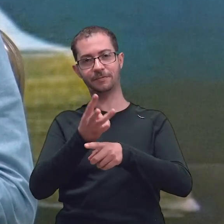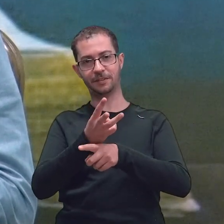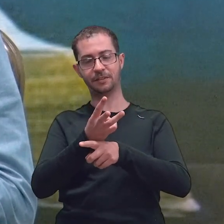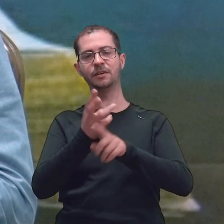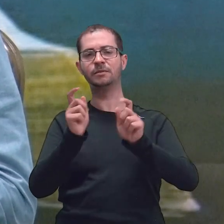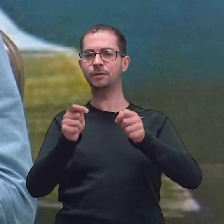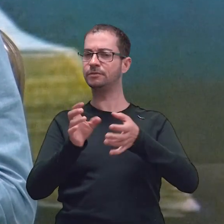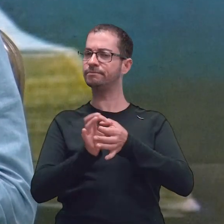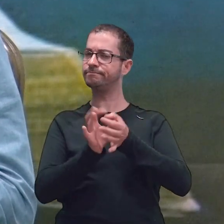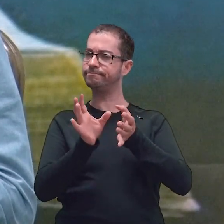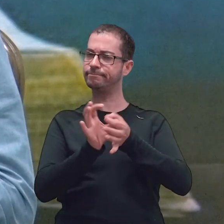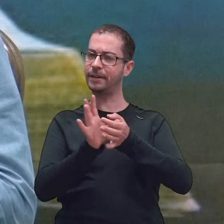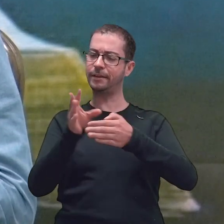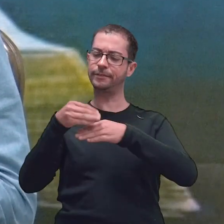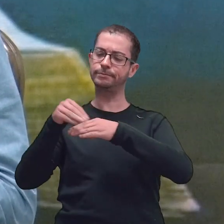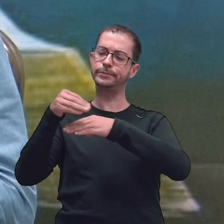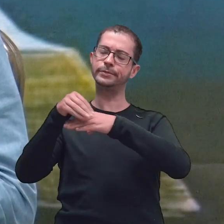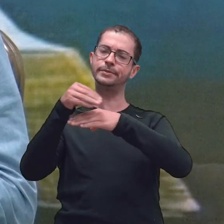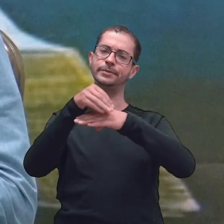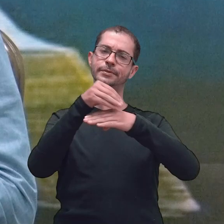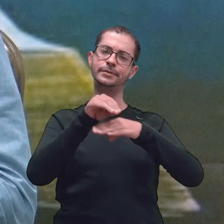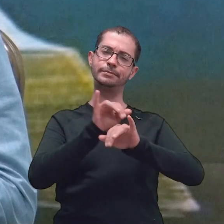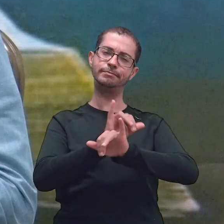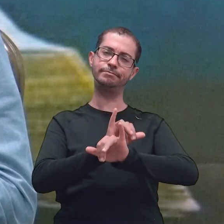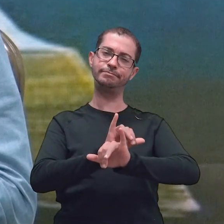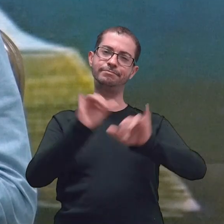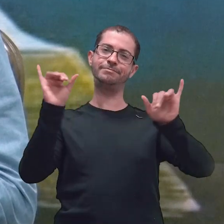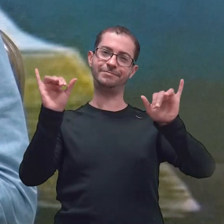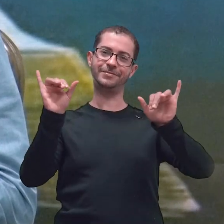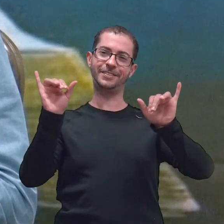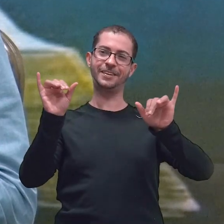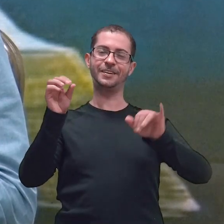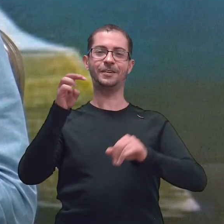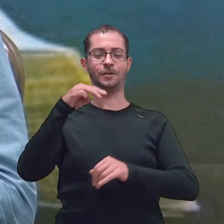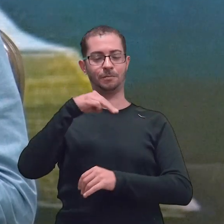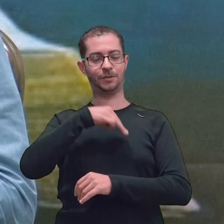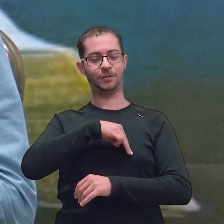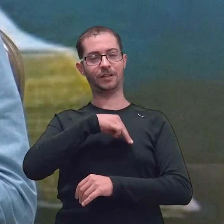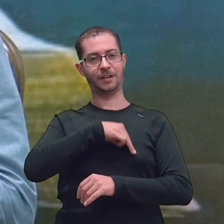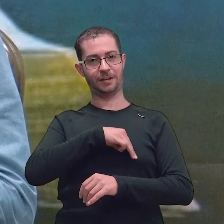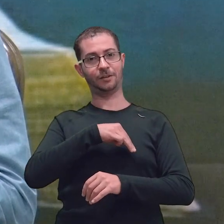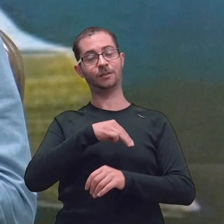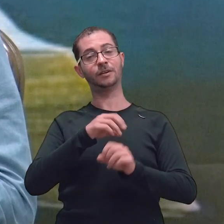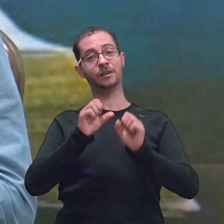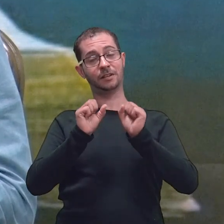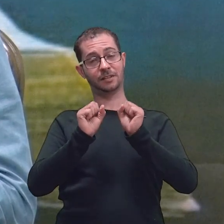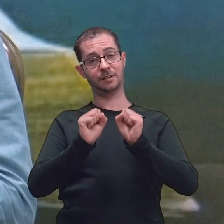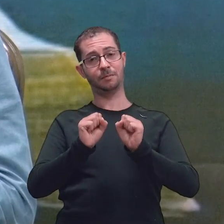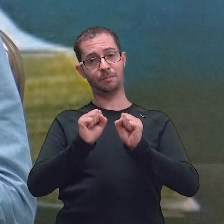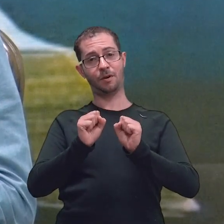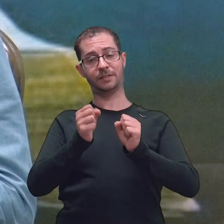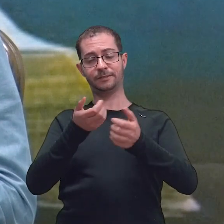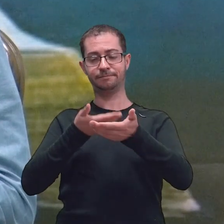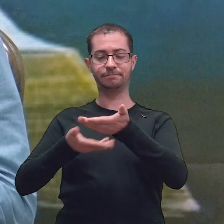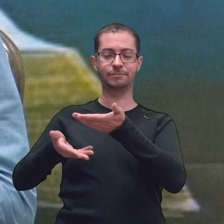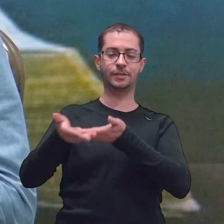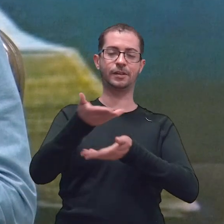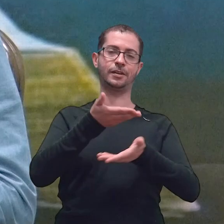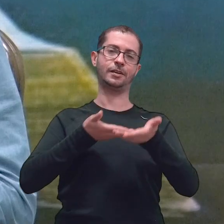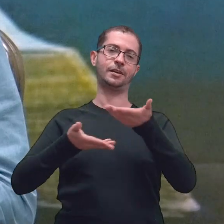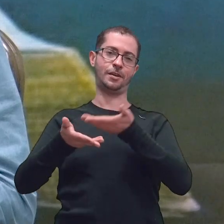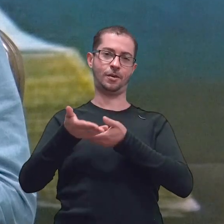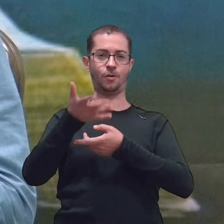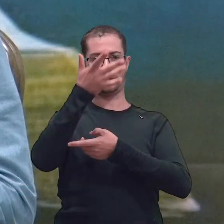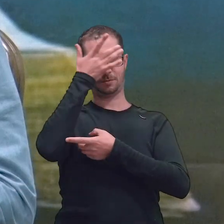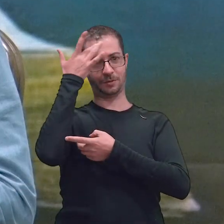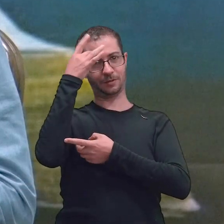Compartilhe, seja um missionário também, permitindo que outras pessoas ouçam a palavra de Deus através